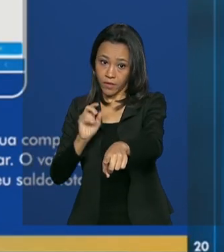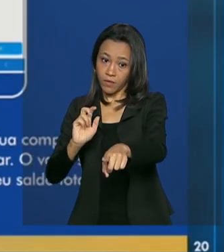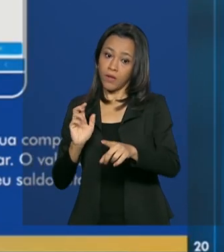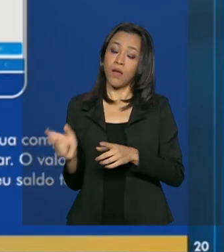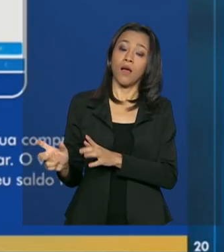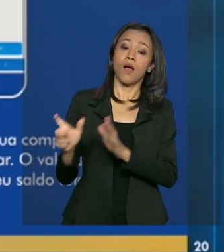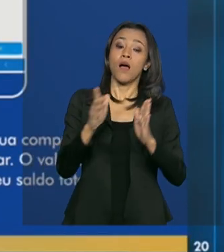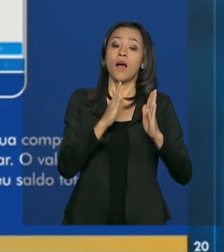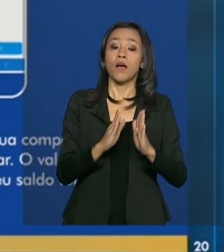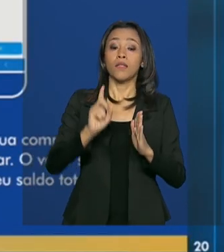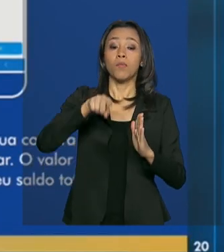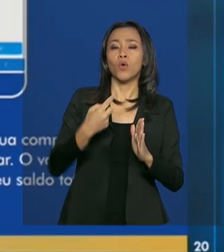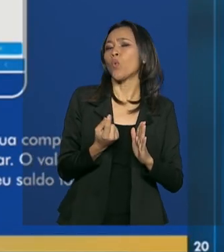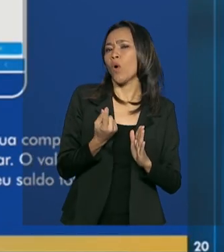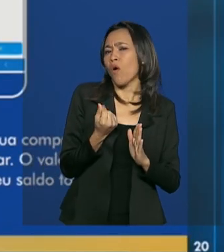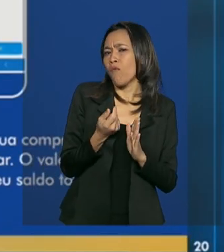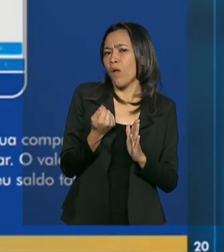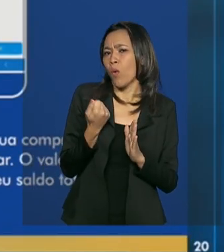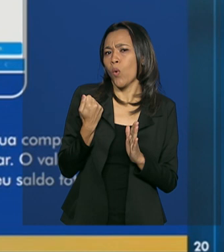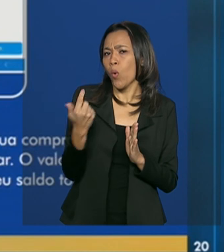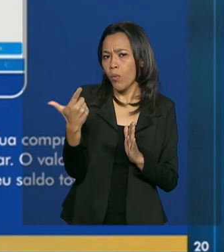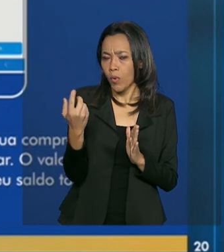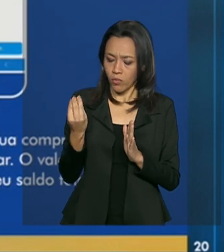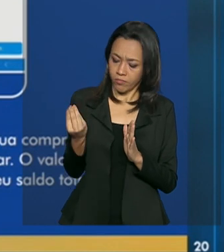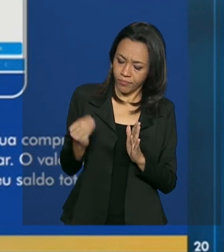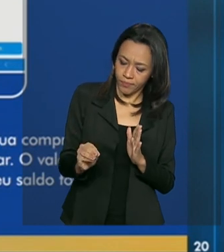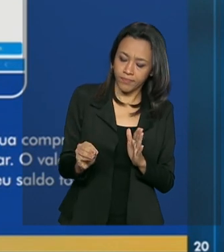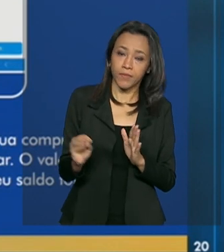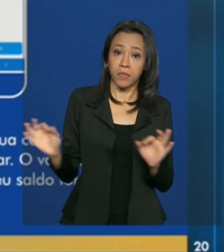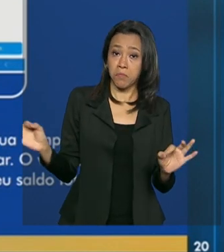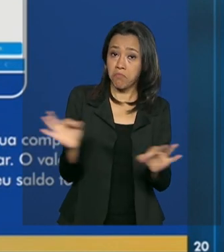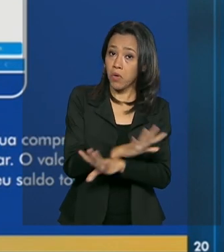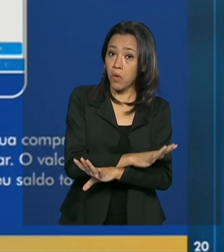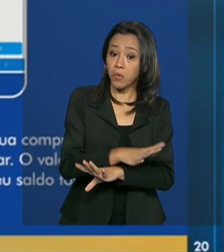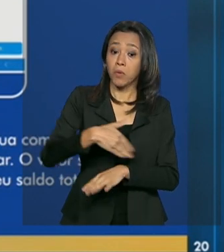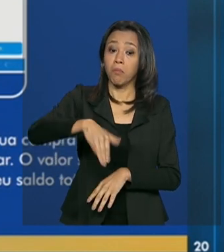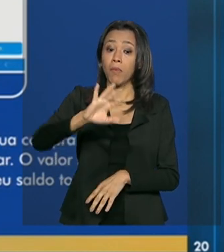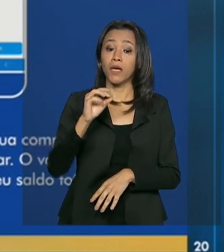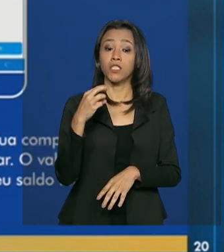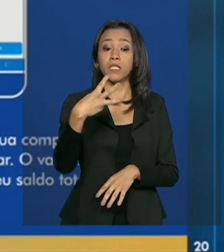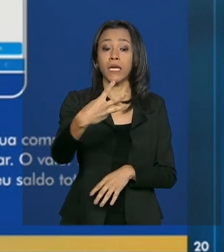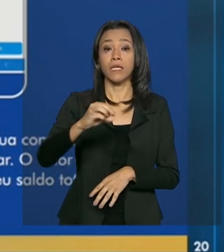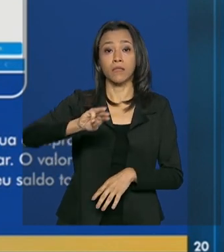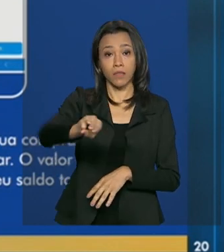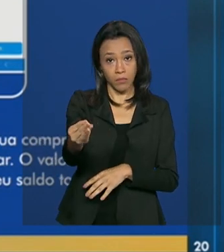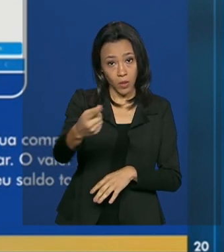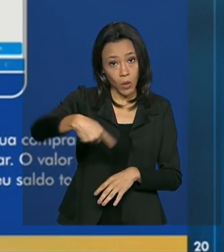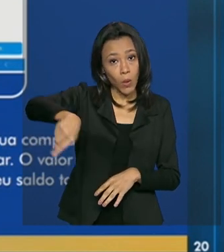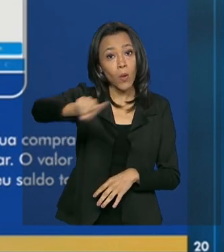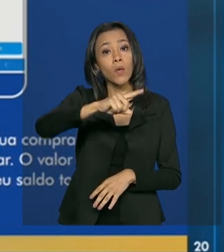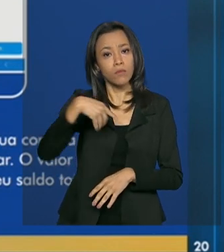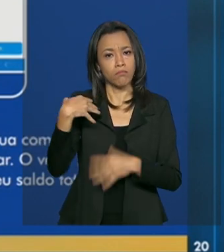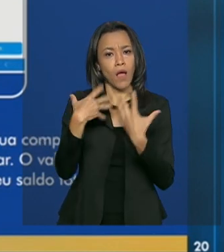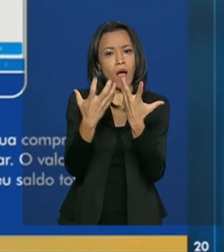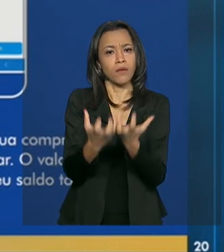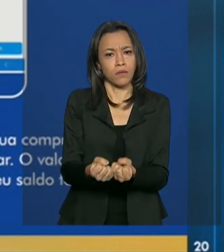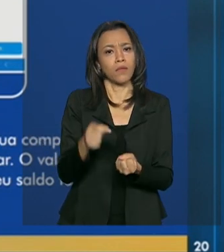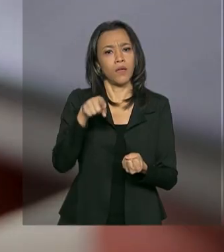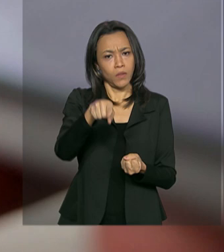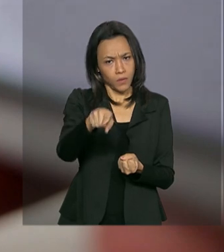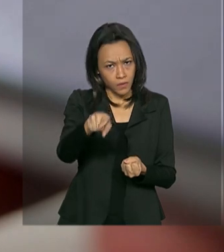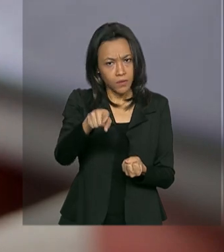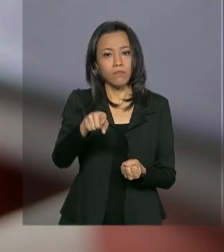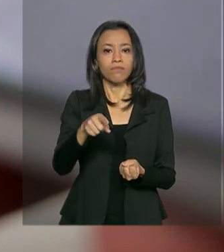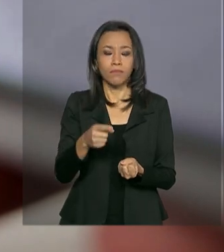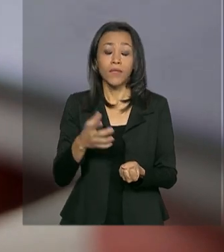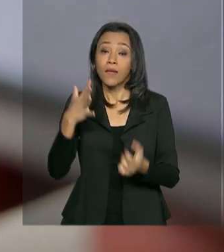seguida, o cliente confirma o valor da compra e pronto. Mais de 3 milhões de estabelecimentos físicos aceitam o Caixa Tem.